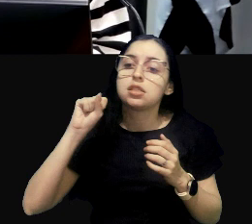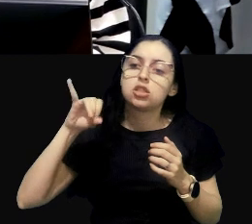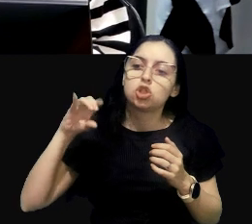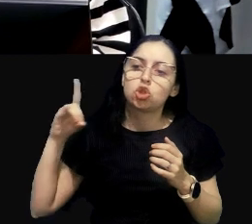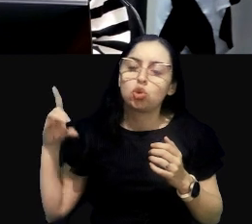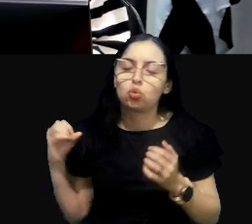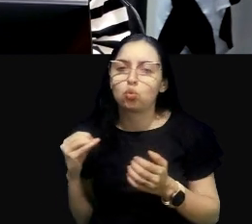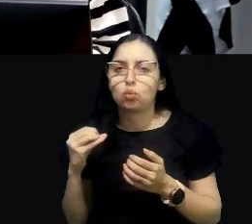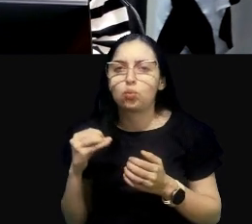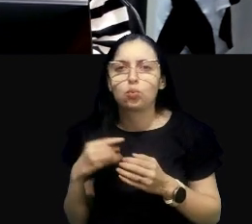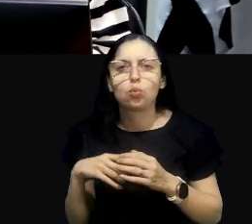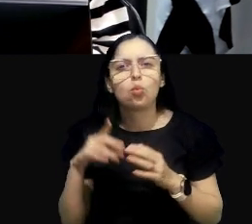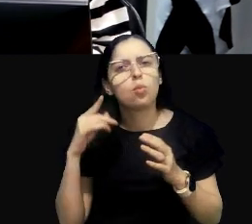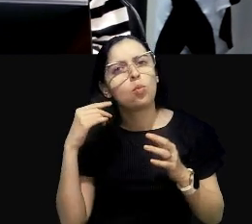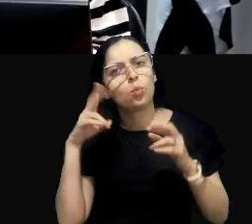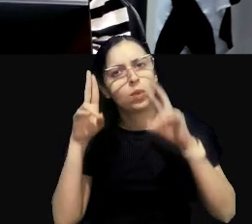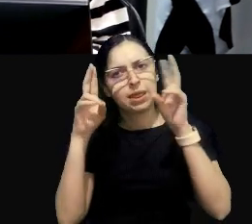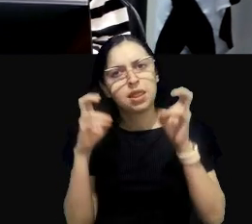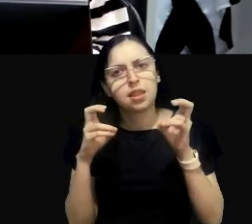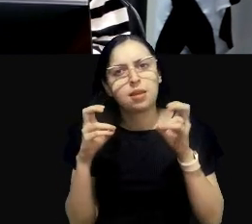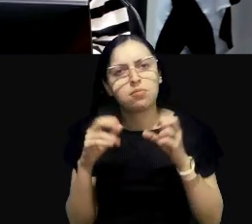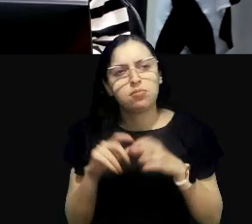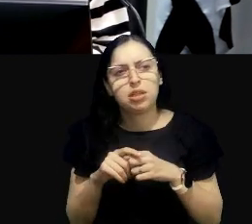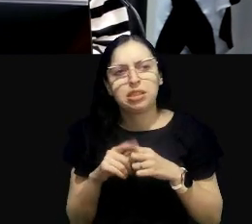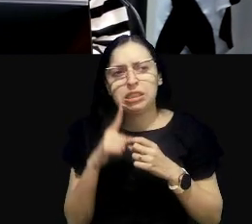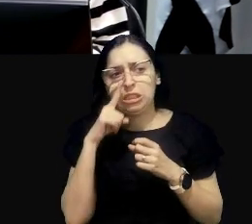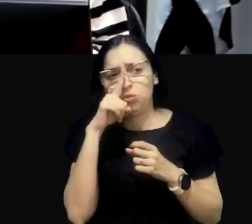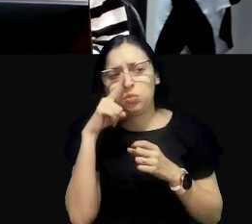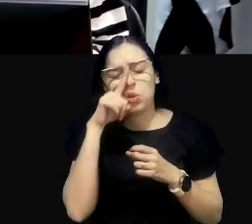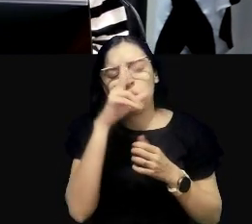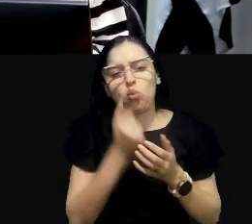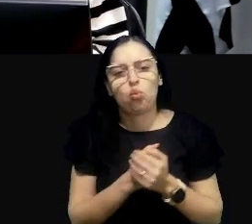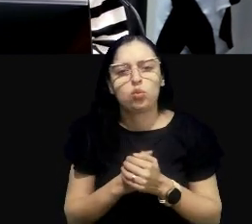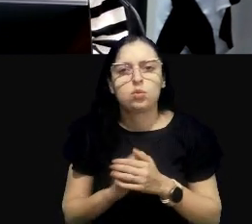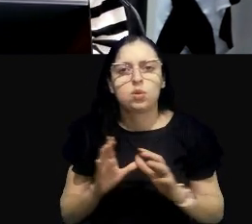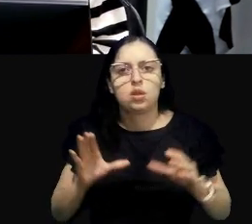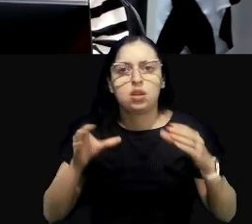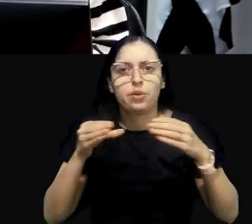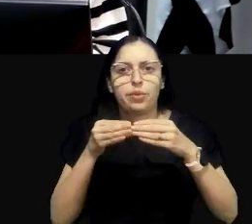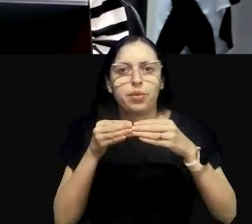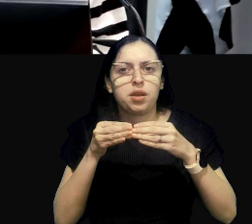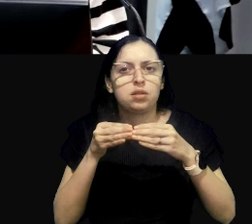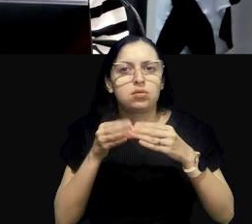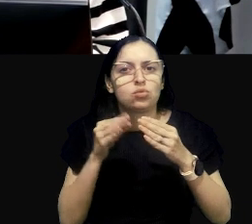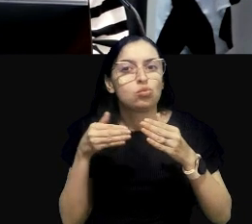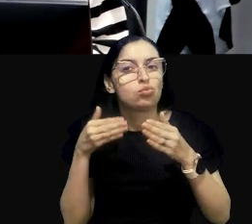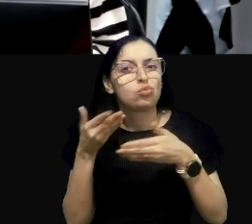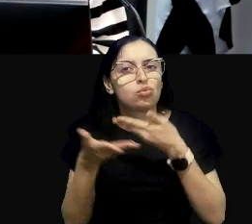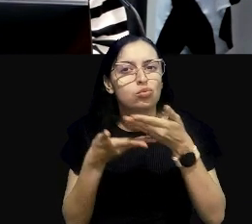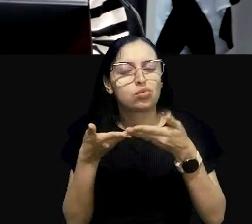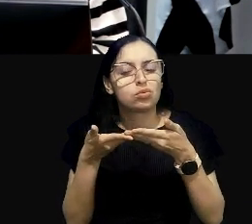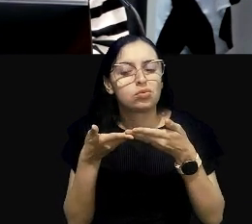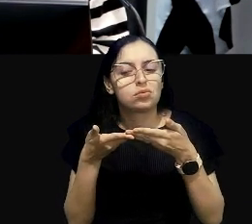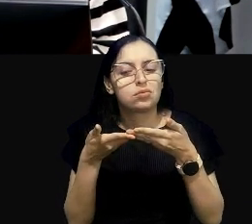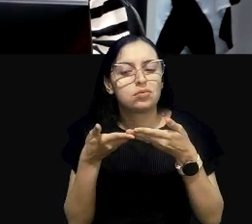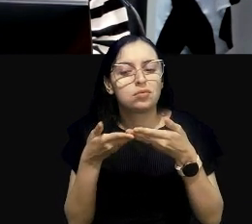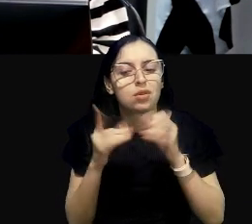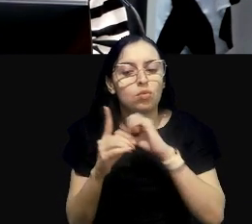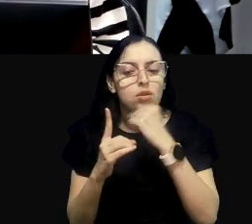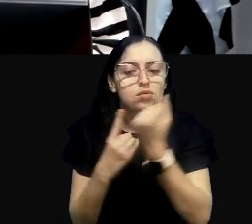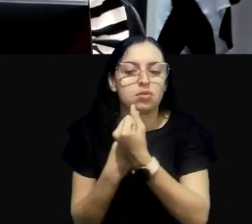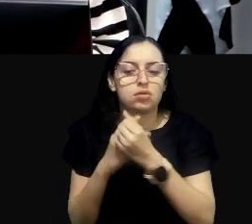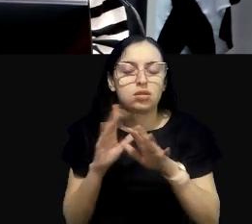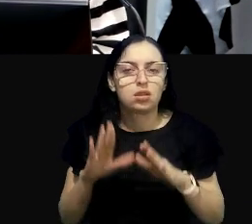questão ali muito mais grave, que estava relacionada justamente à população